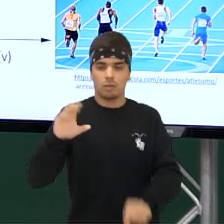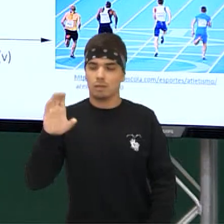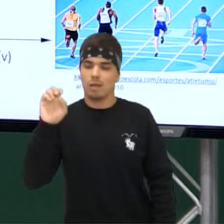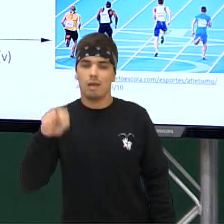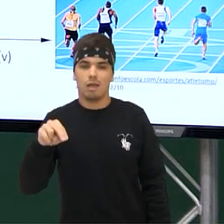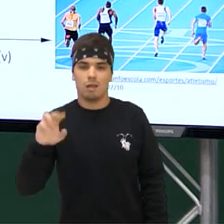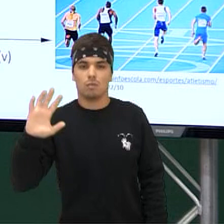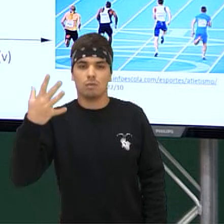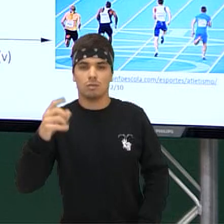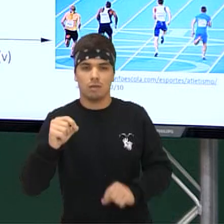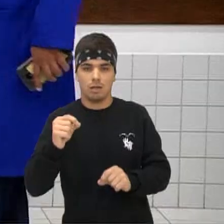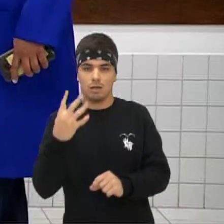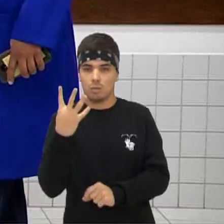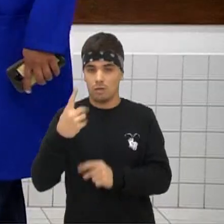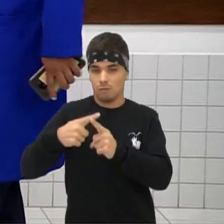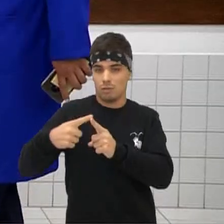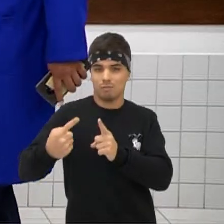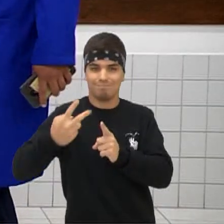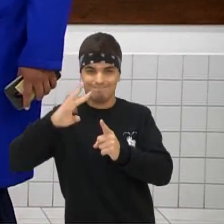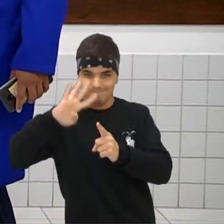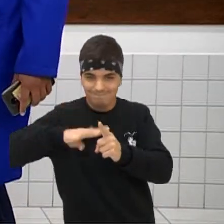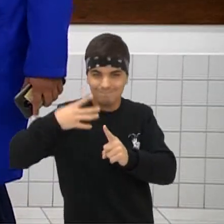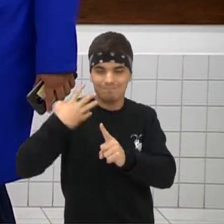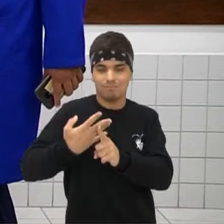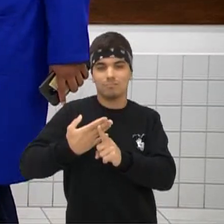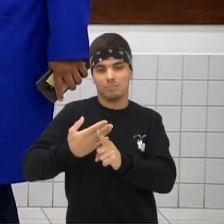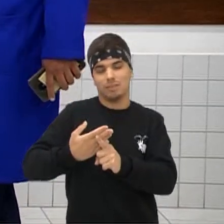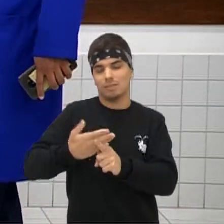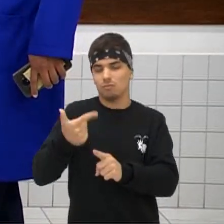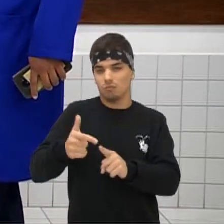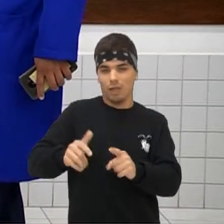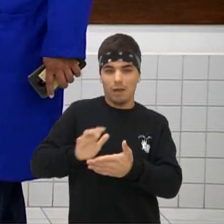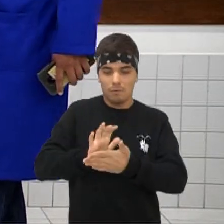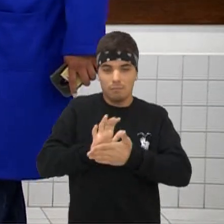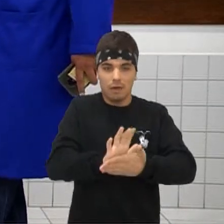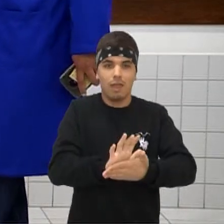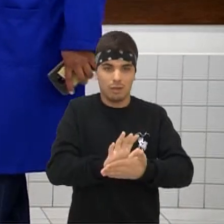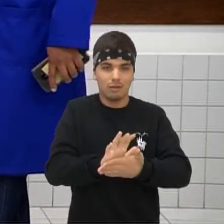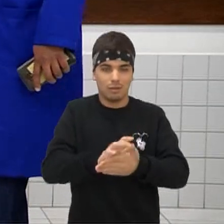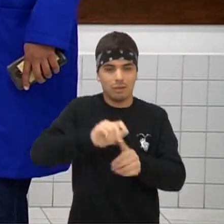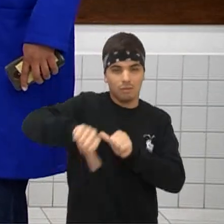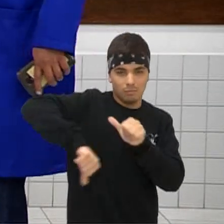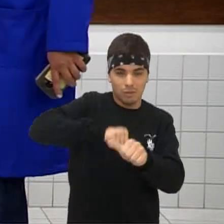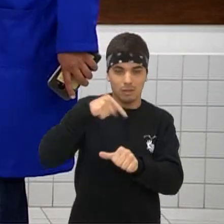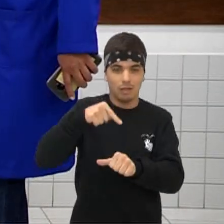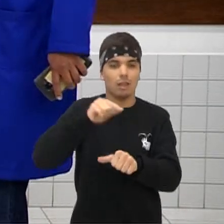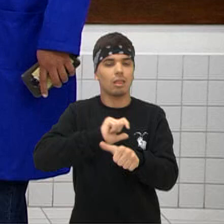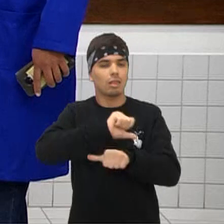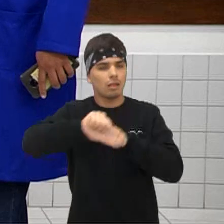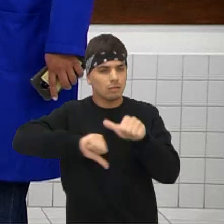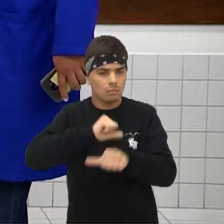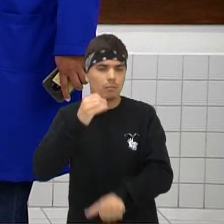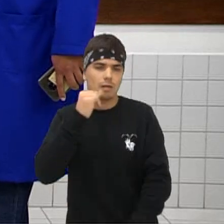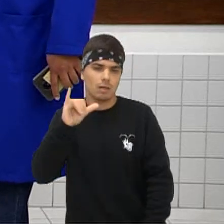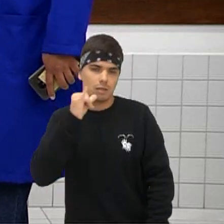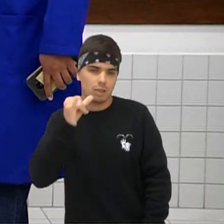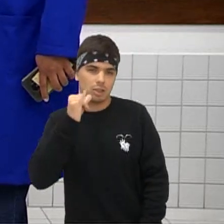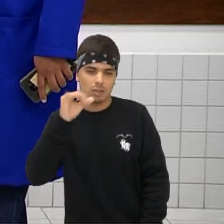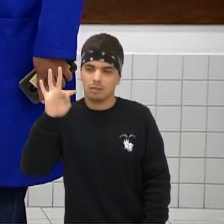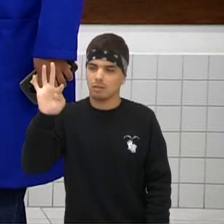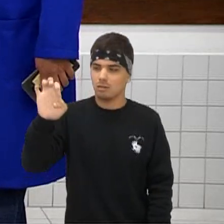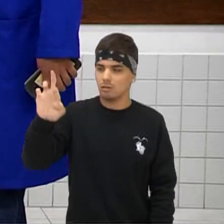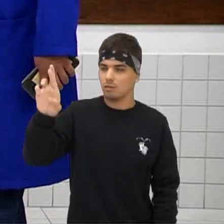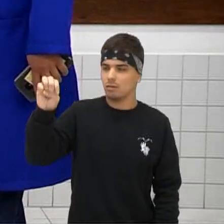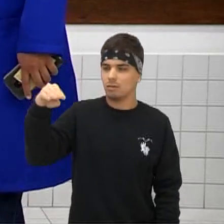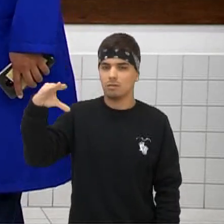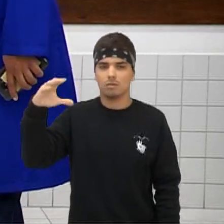4 vezes maior E aí haja freio para dar conta disso aí Porque o freio transforma a energia cinética, no caso, em energia térmica Tem que